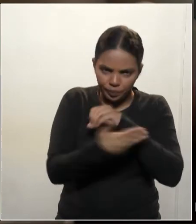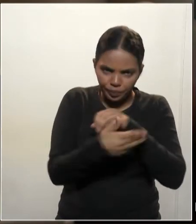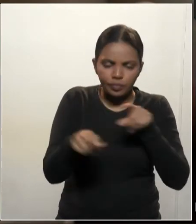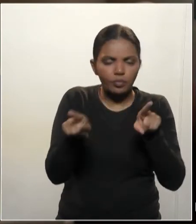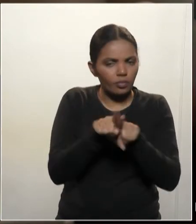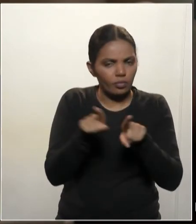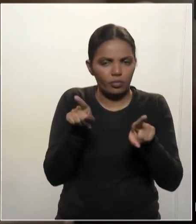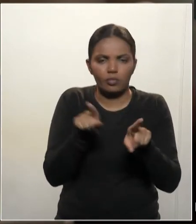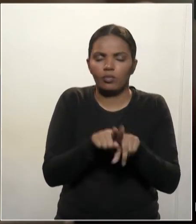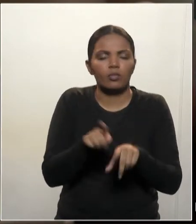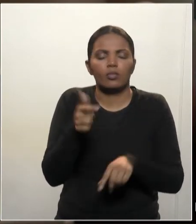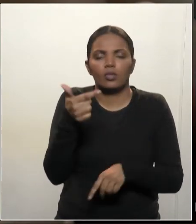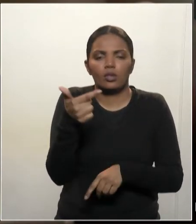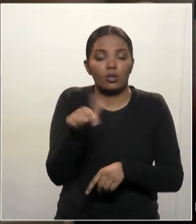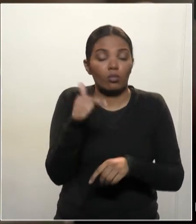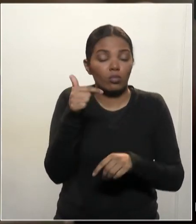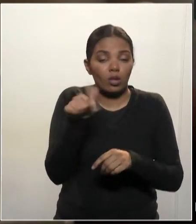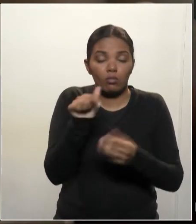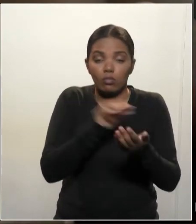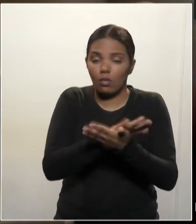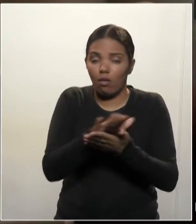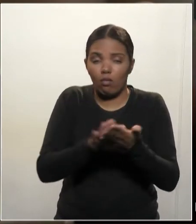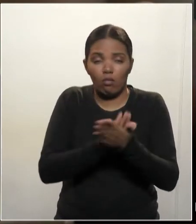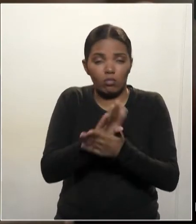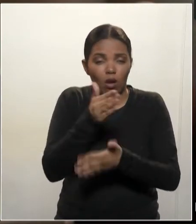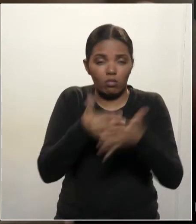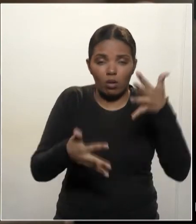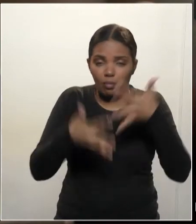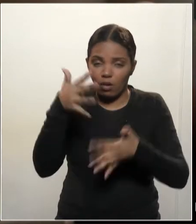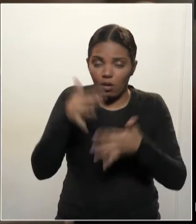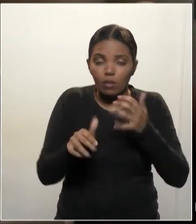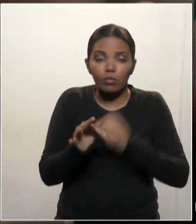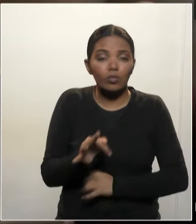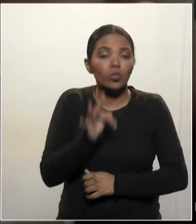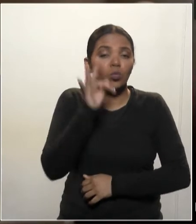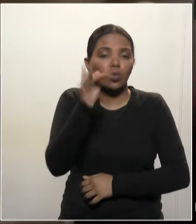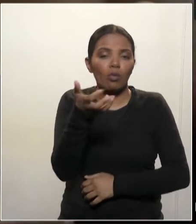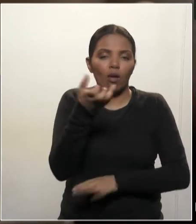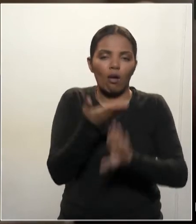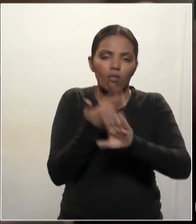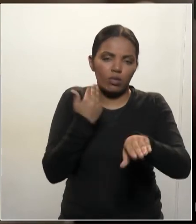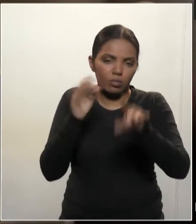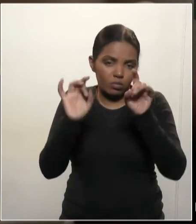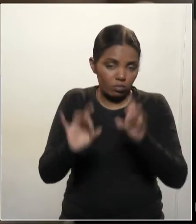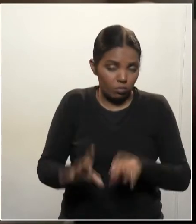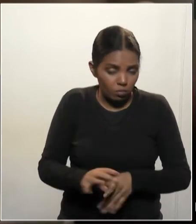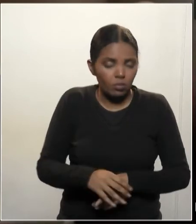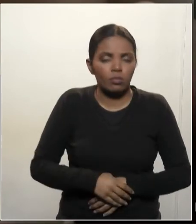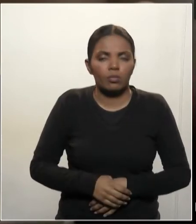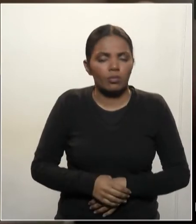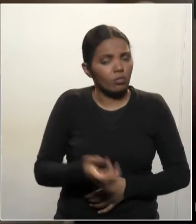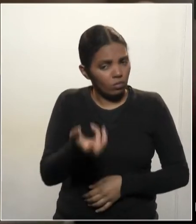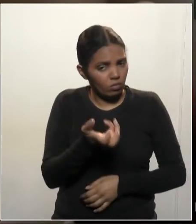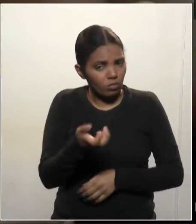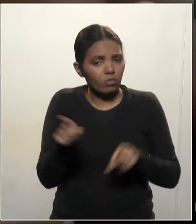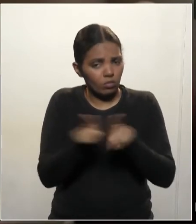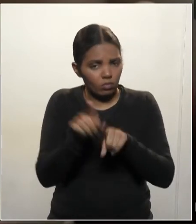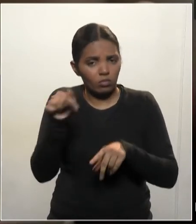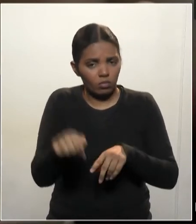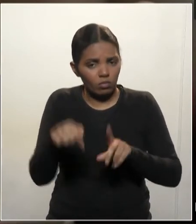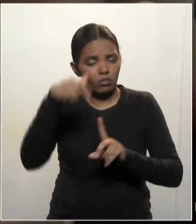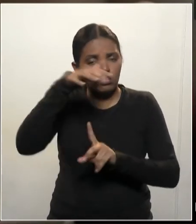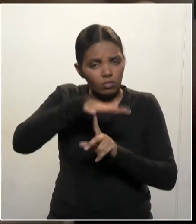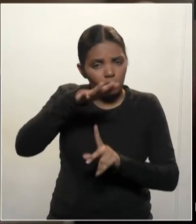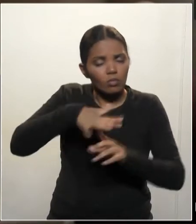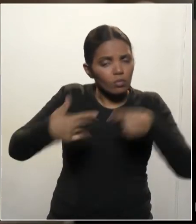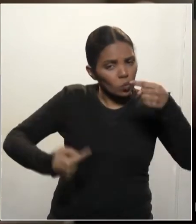atingem acesso à gratificação. Acredito que essas matérias também devam ser discutidas no Paraná. Apesar